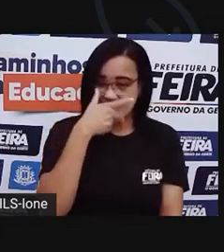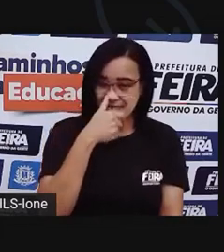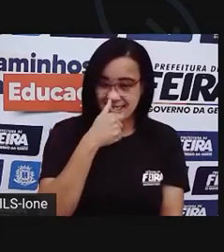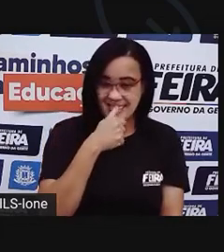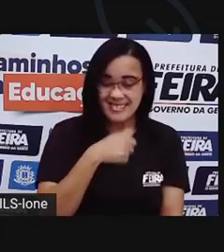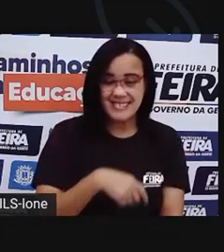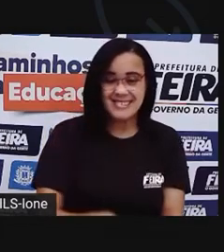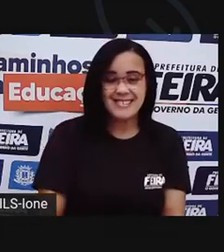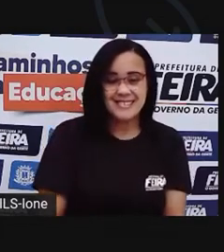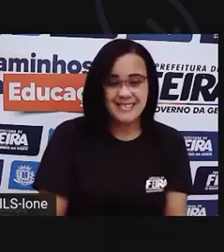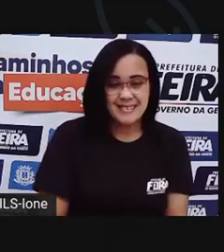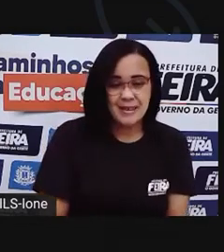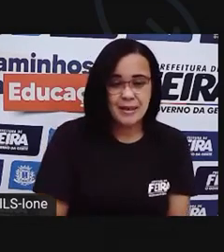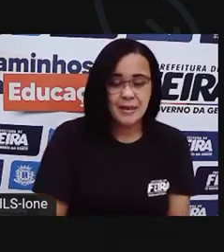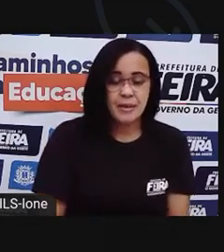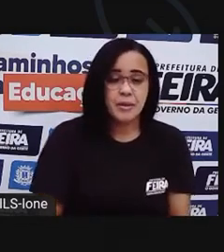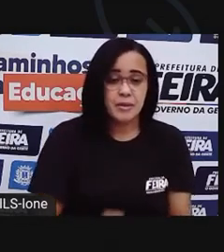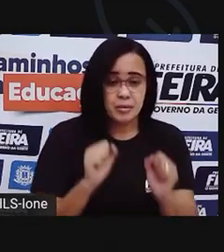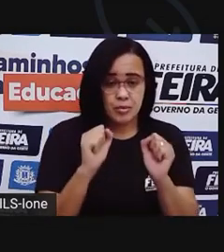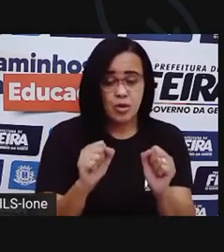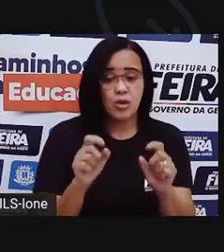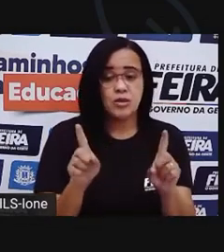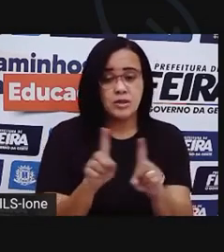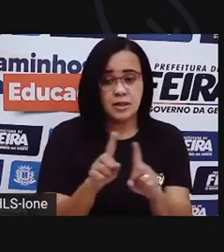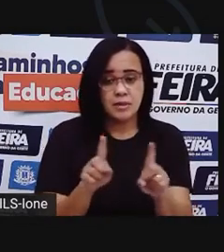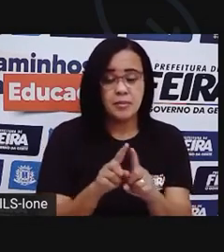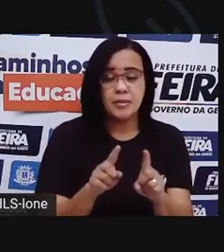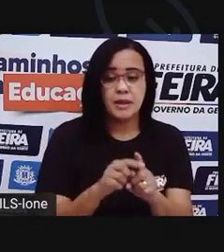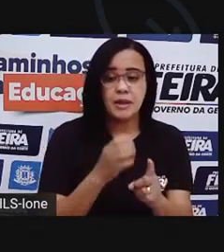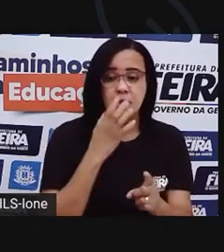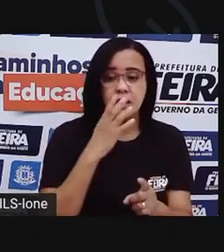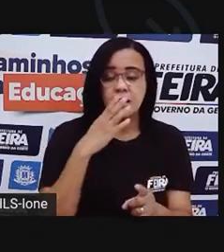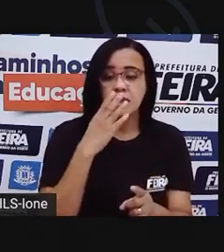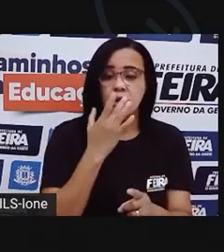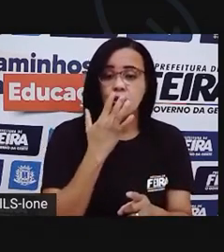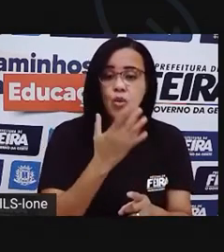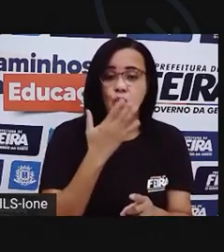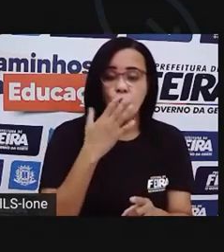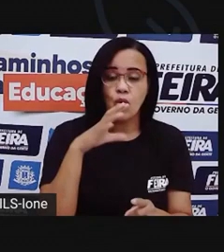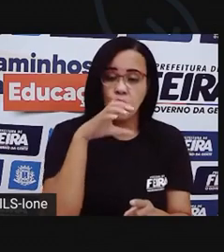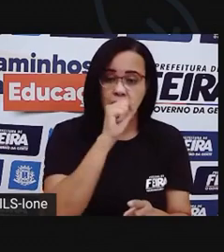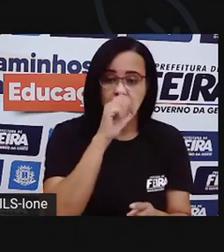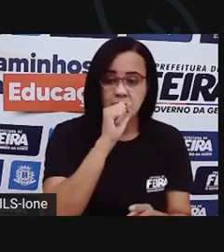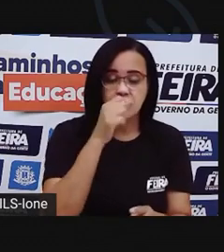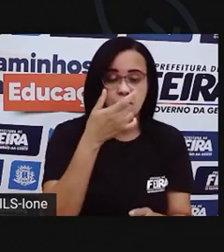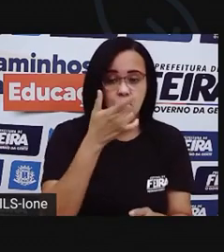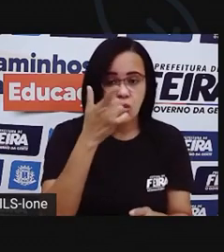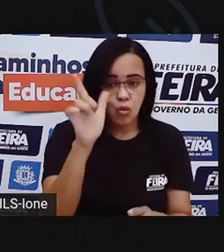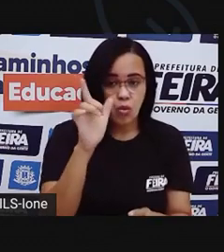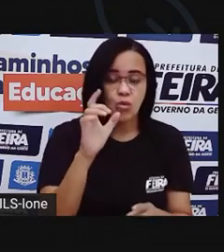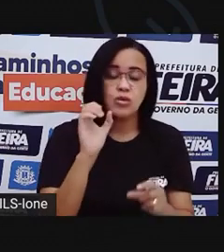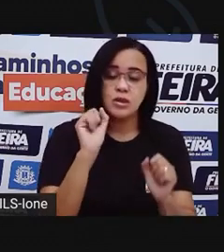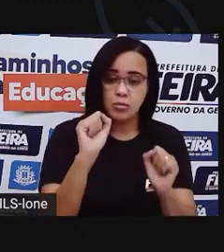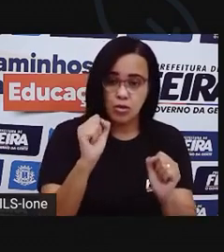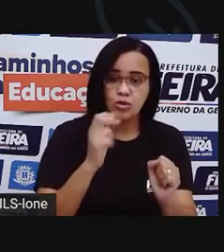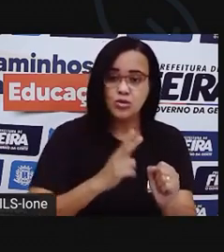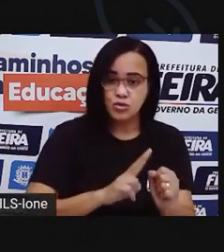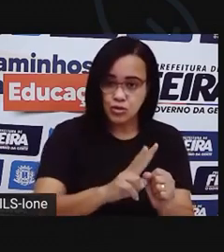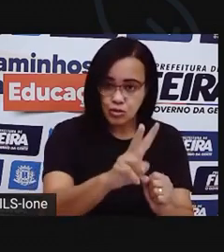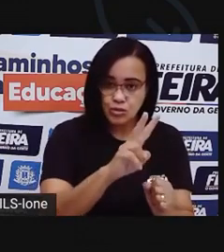Aí aqui a gente poderia, se tivesse um outro tom de laranja, né? A gente poderia fazer aqui o desenho da... O restante do corpinho da...